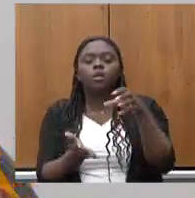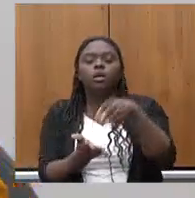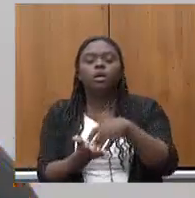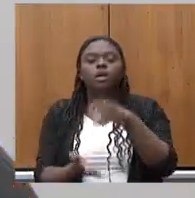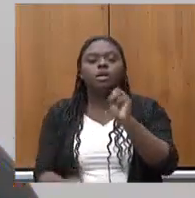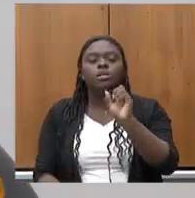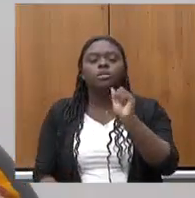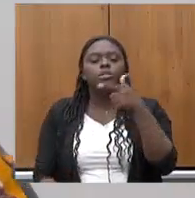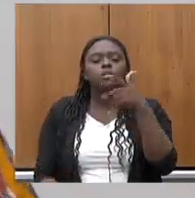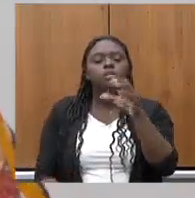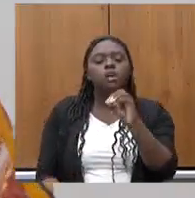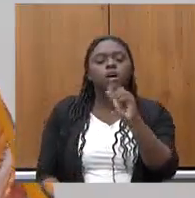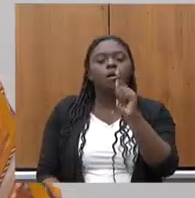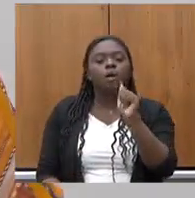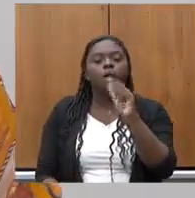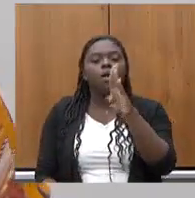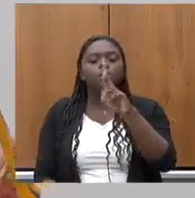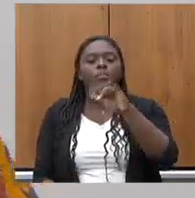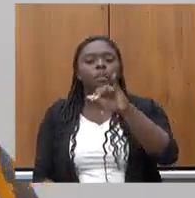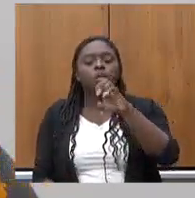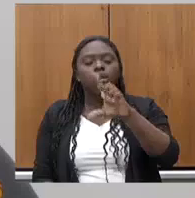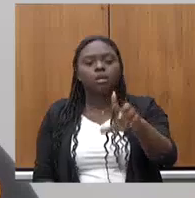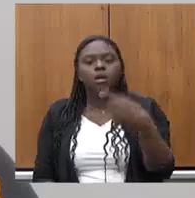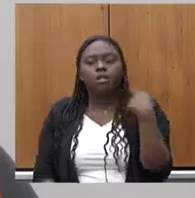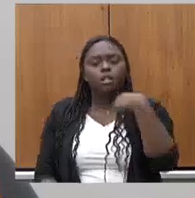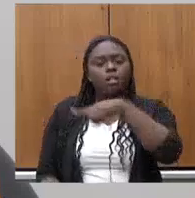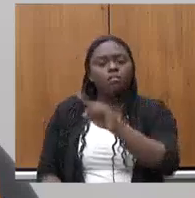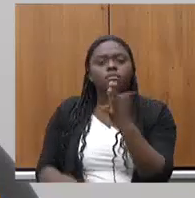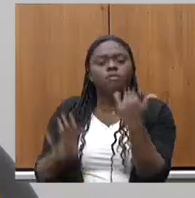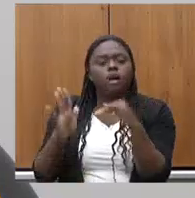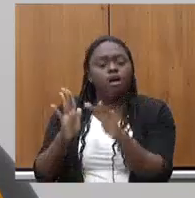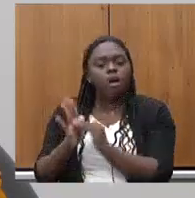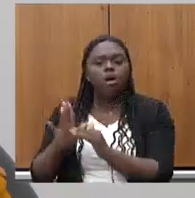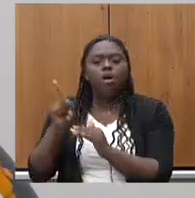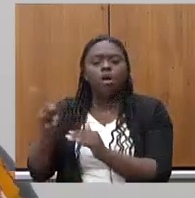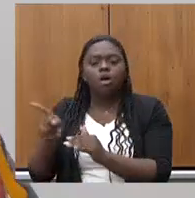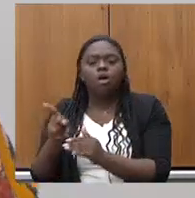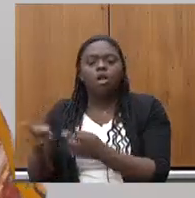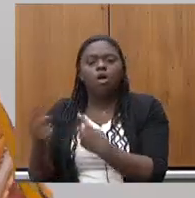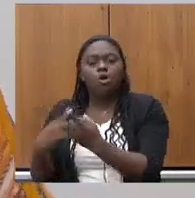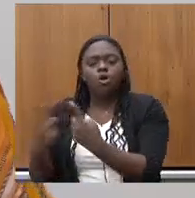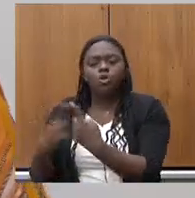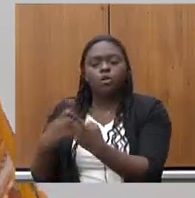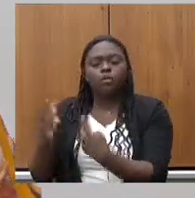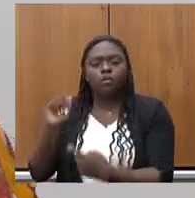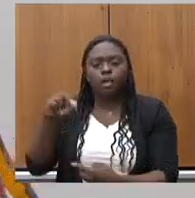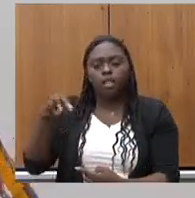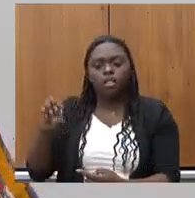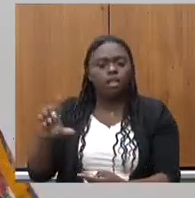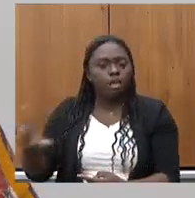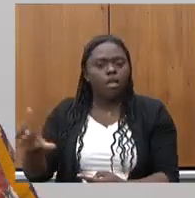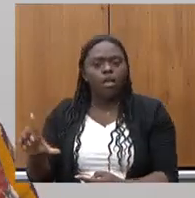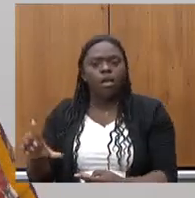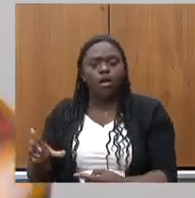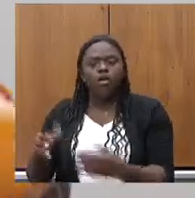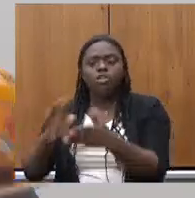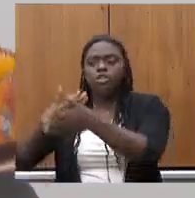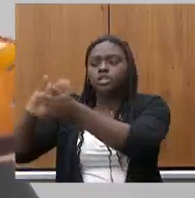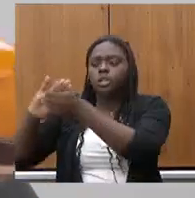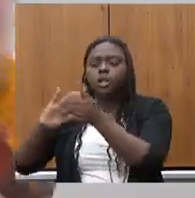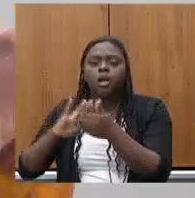levaram tudo lá para o anel rodoviário vocês tiraram o suporte de quantos municípios ali daquele vetor todo